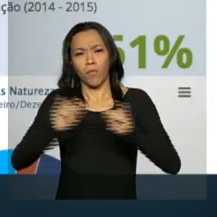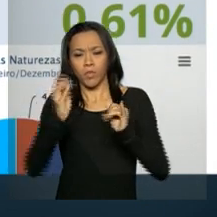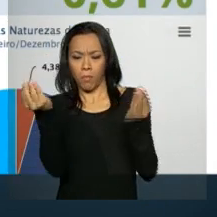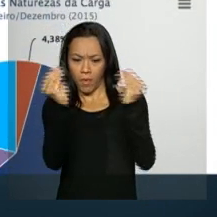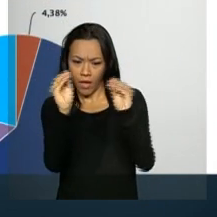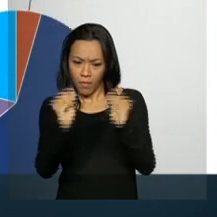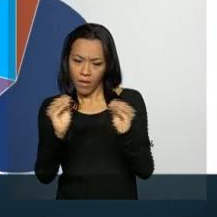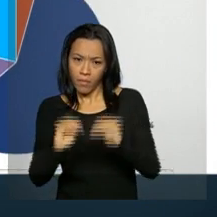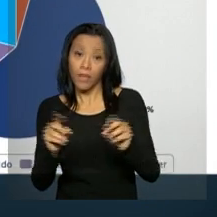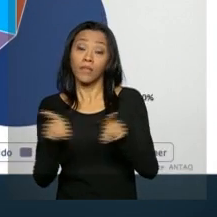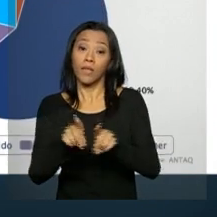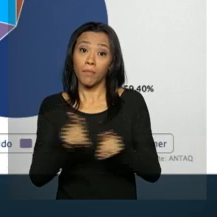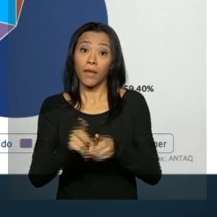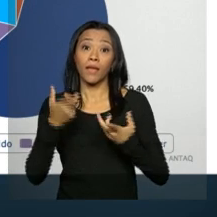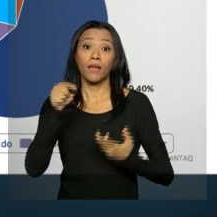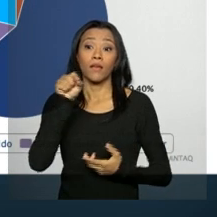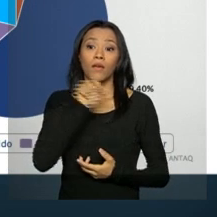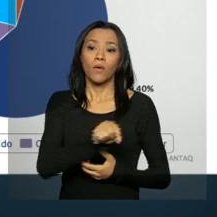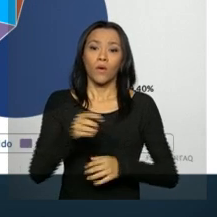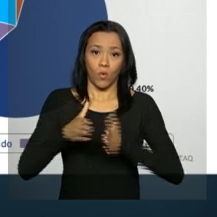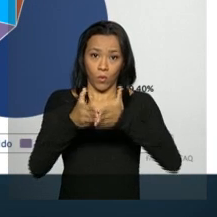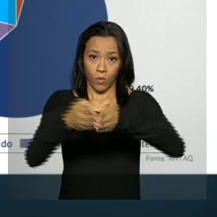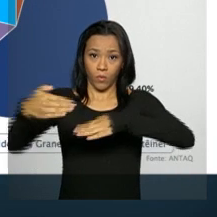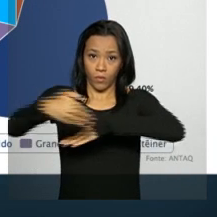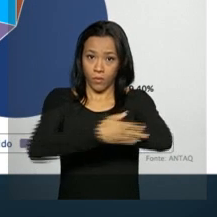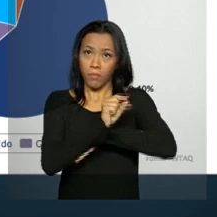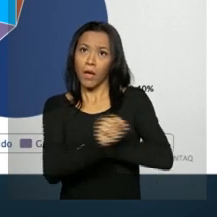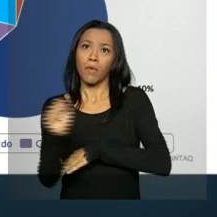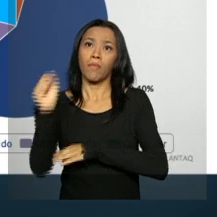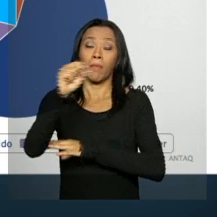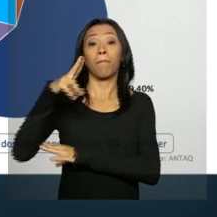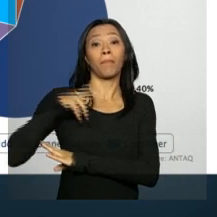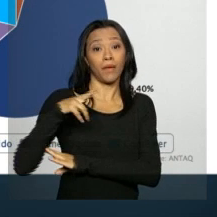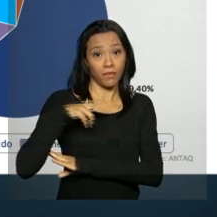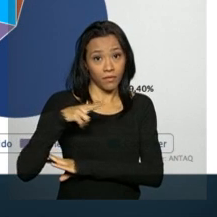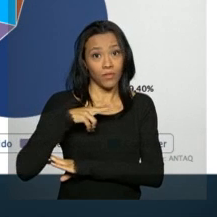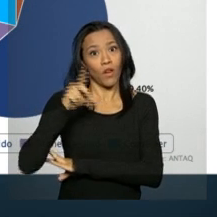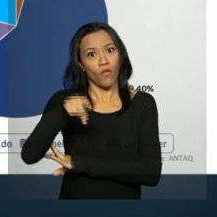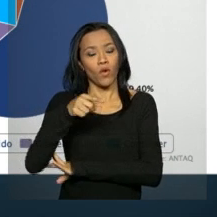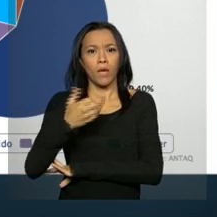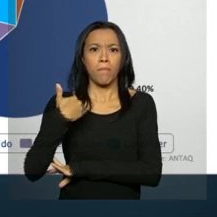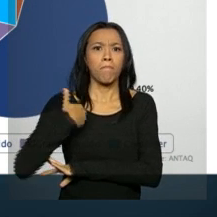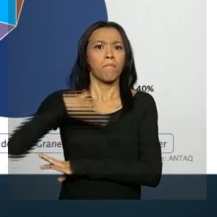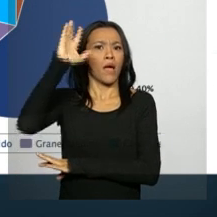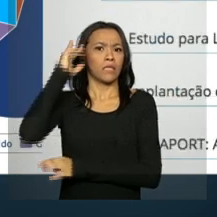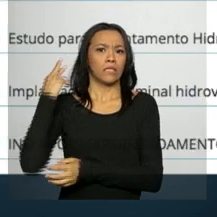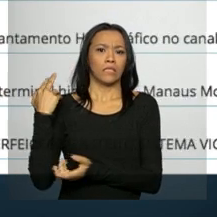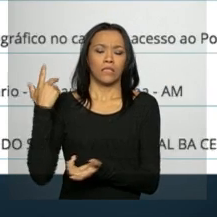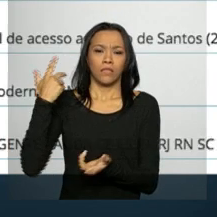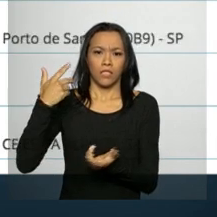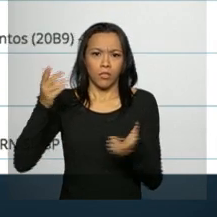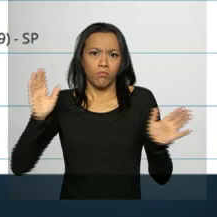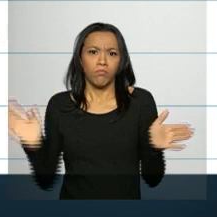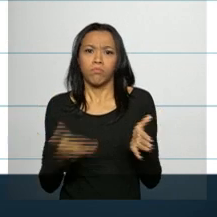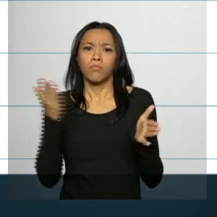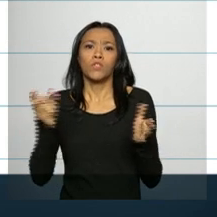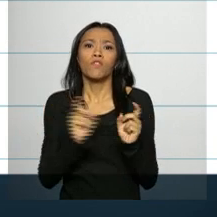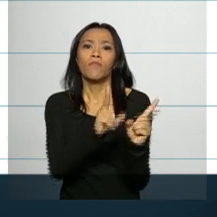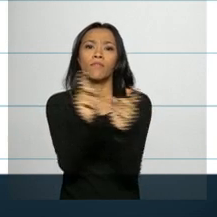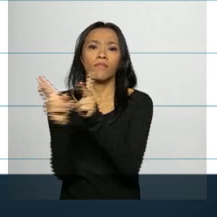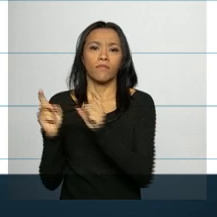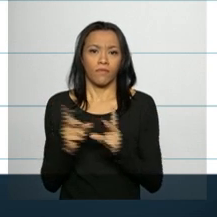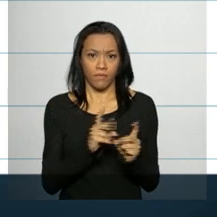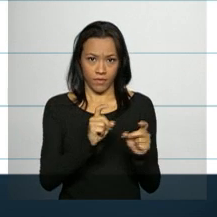terminais de uso privado foram responsáveis pela maior parte da movimentação de comércio exterior, mais de 60%.